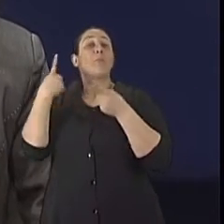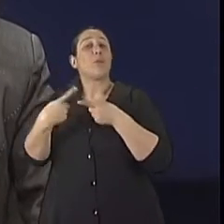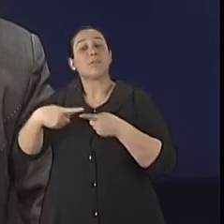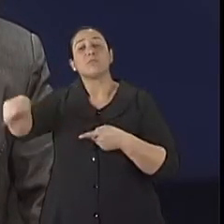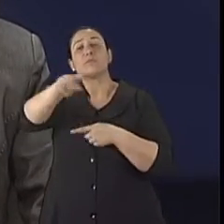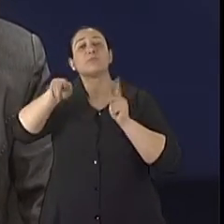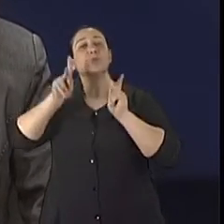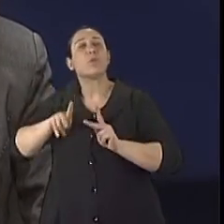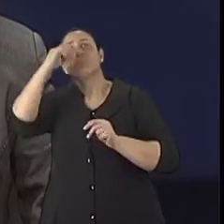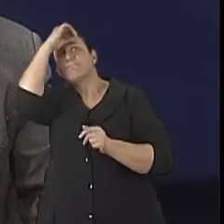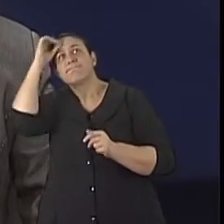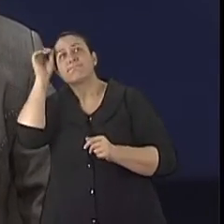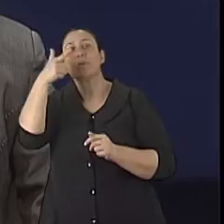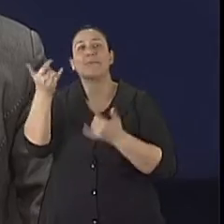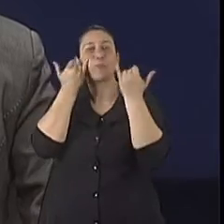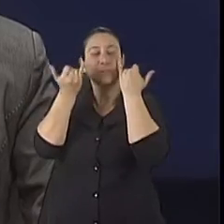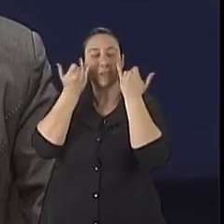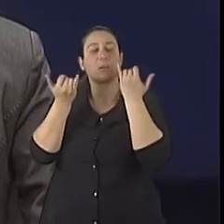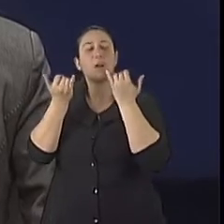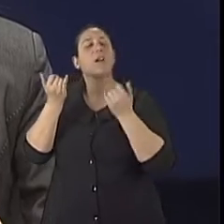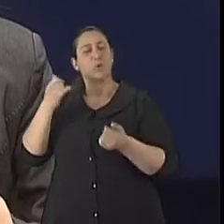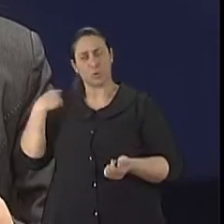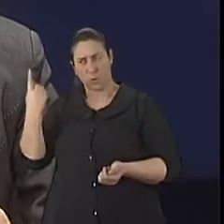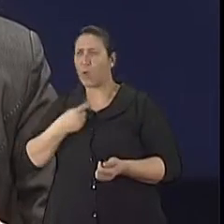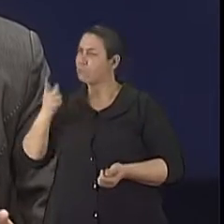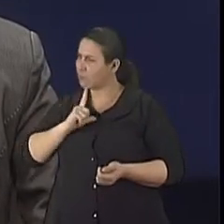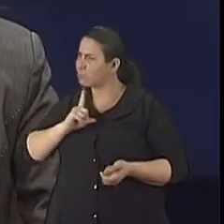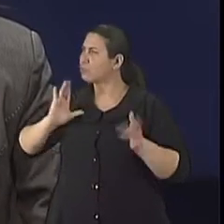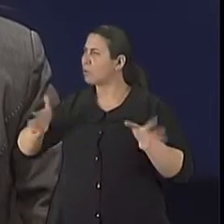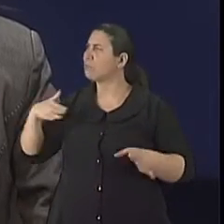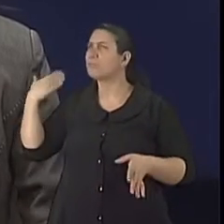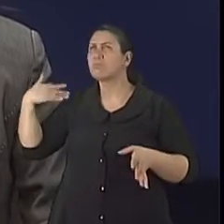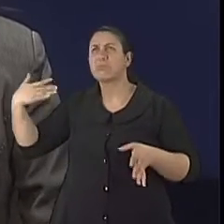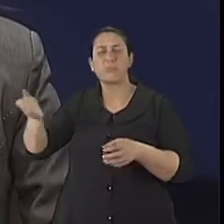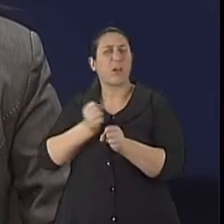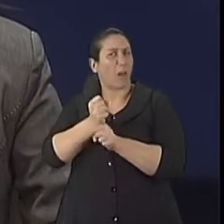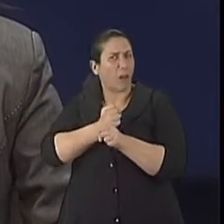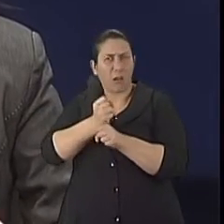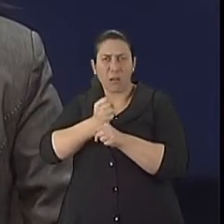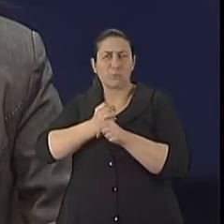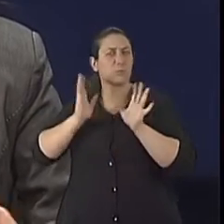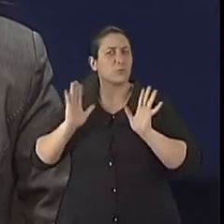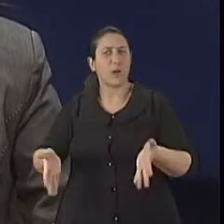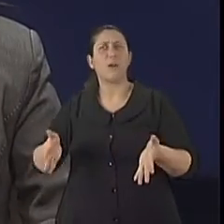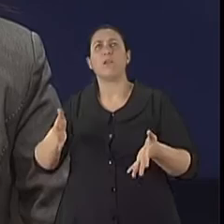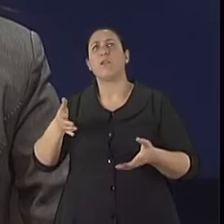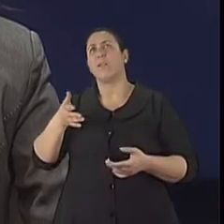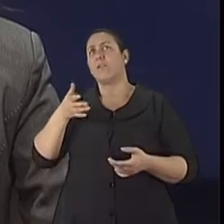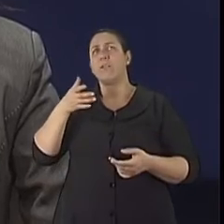população em relação a isso. Mas, ainda temos um caminho bem longo, imagino eu, a ser